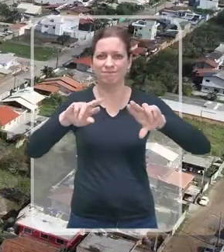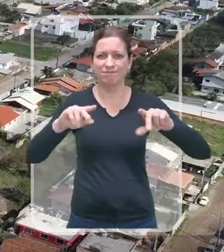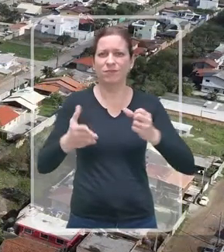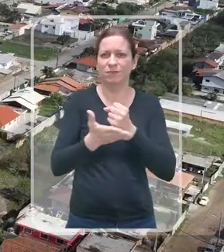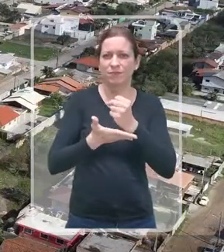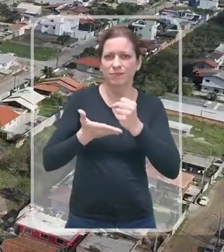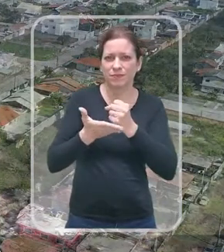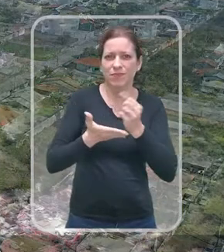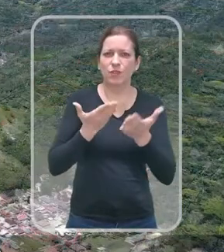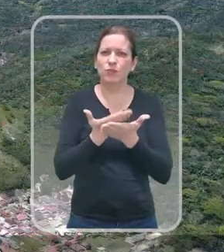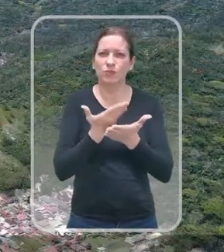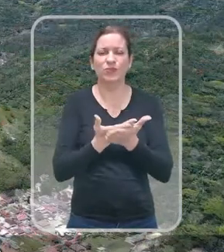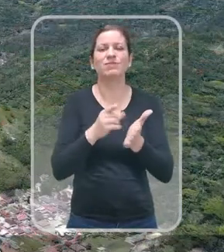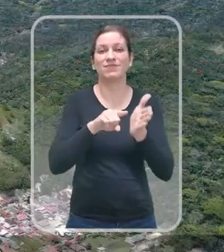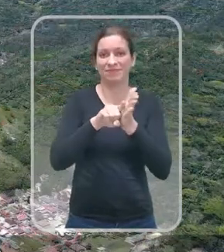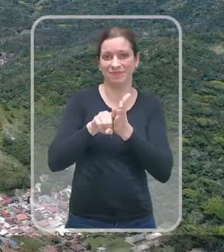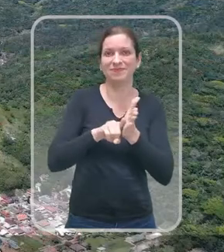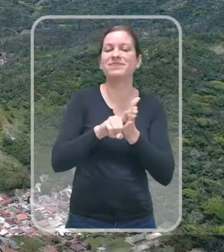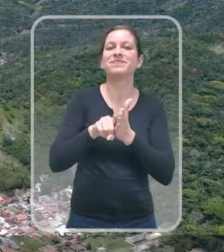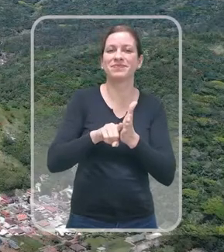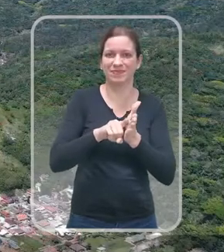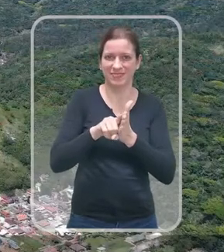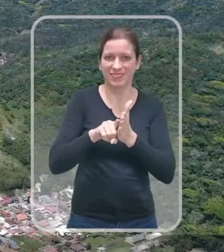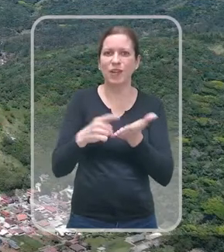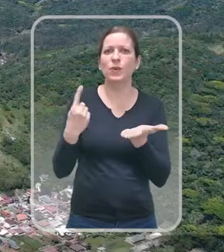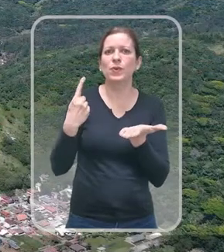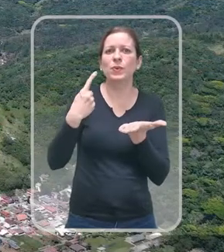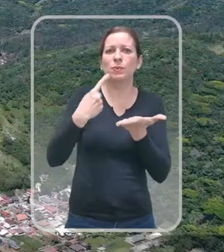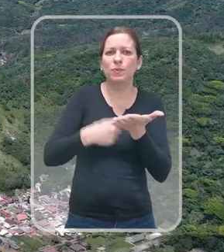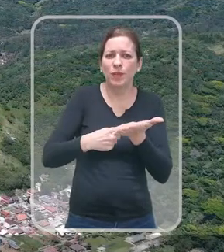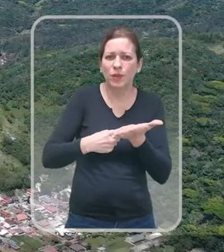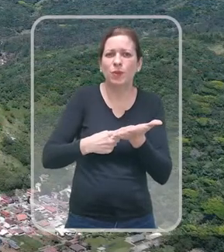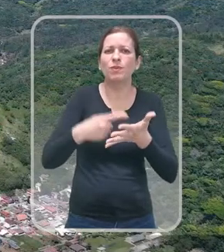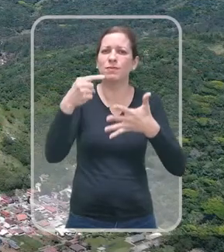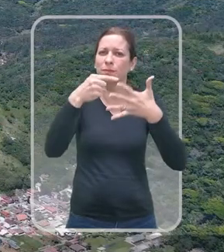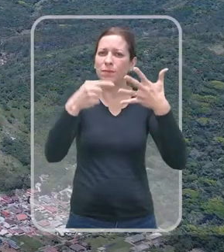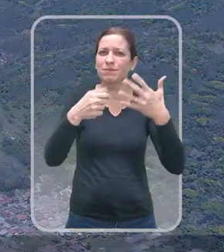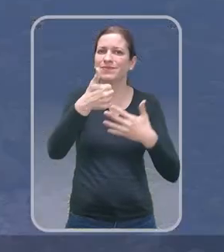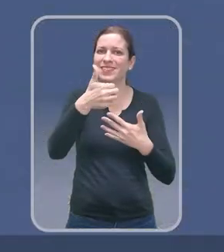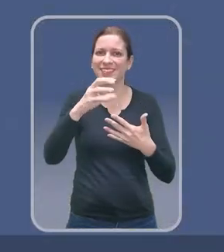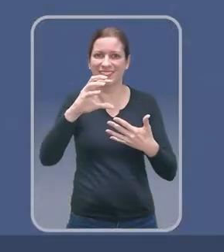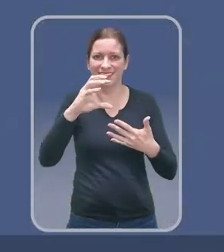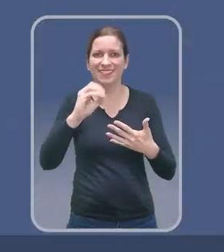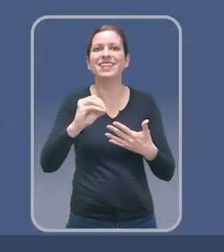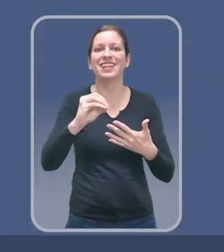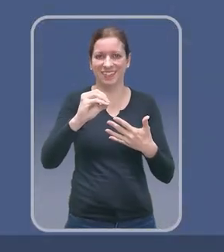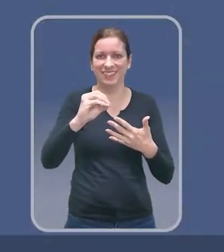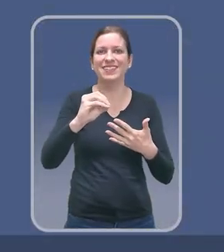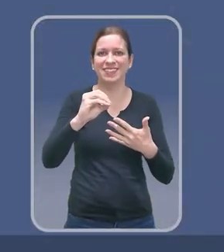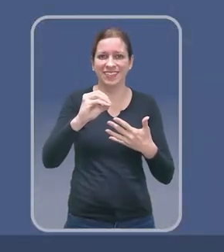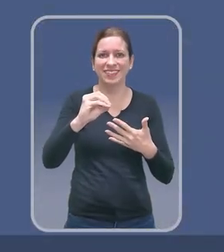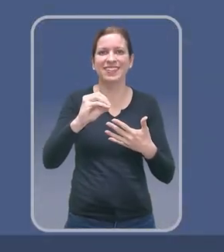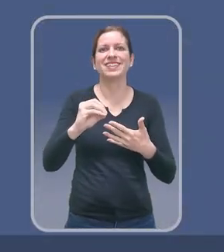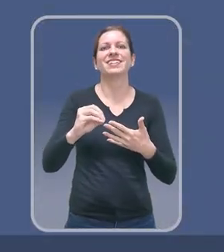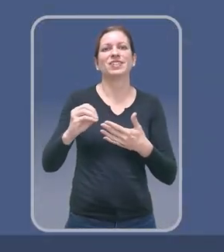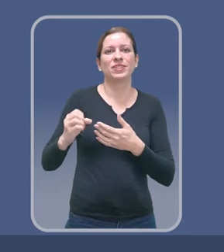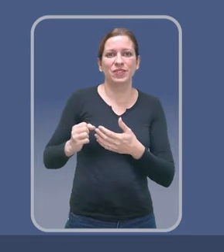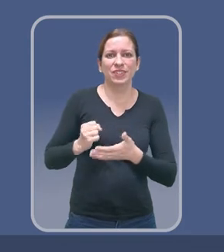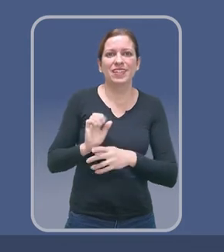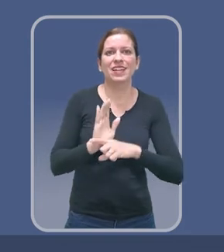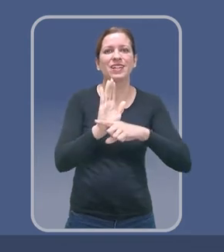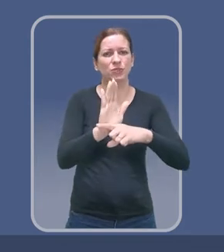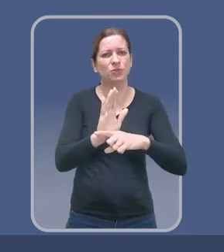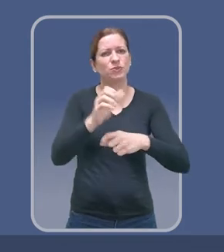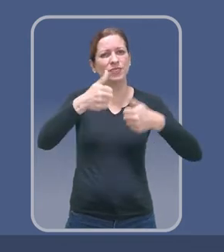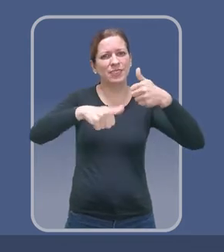diversas áreas, apoiada em estudos que existem ou que estão sendo realizados, definiu 10 eixos, os 10 pilares da revisão,